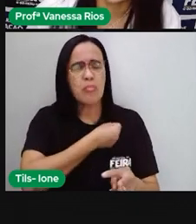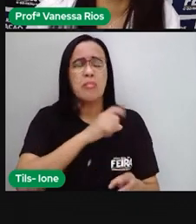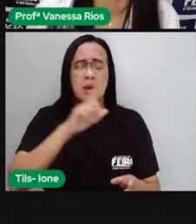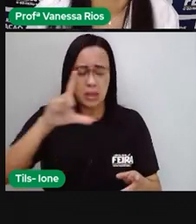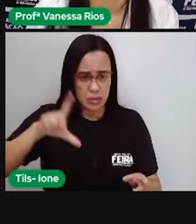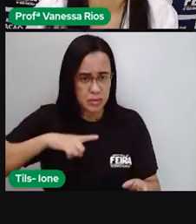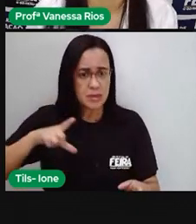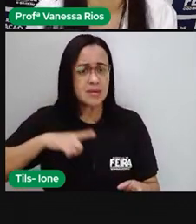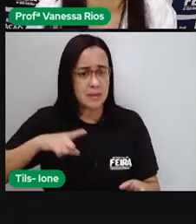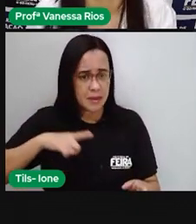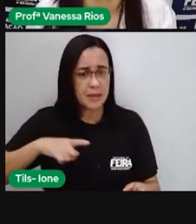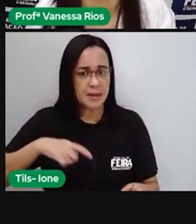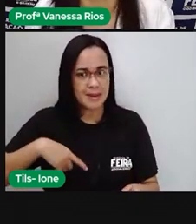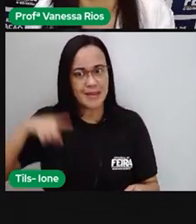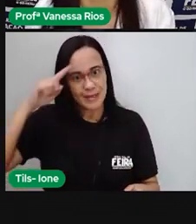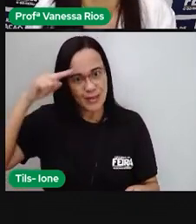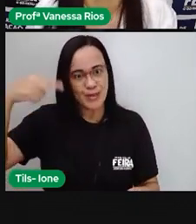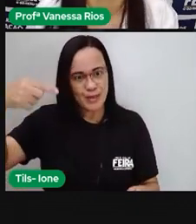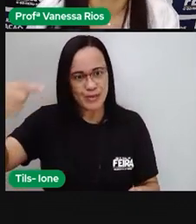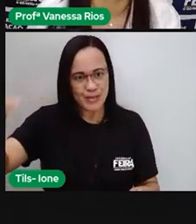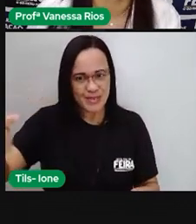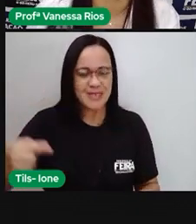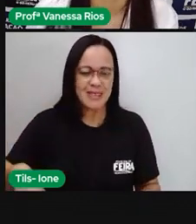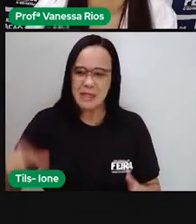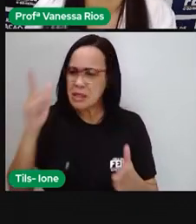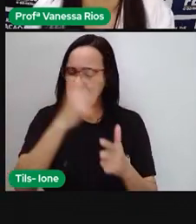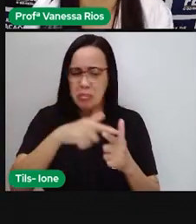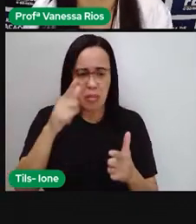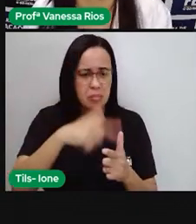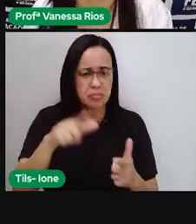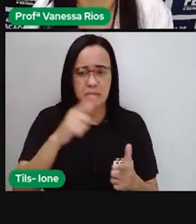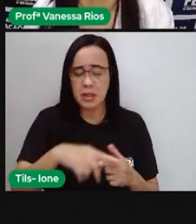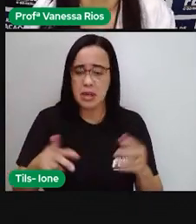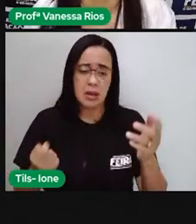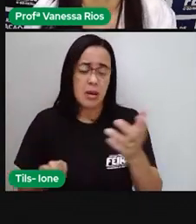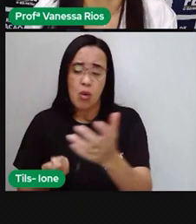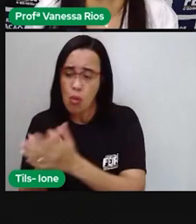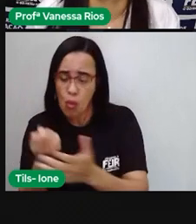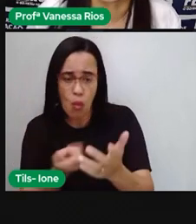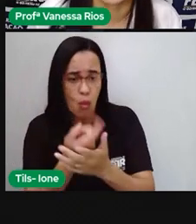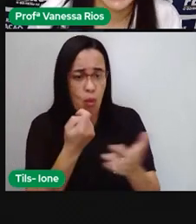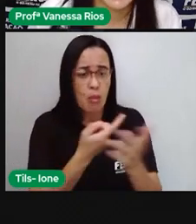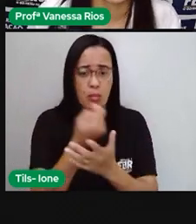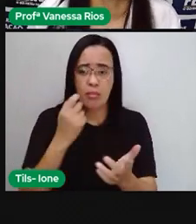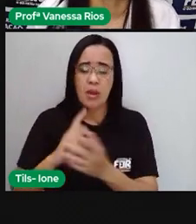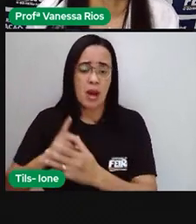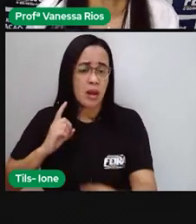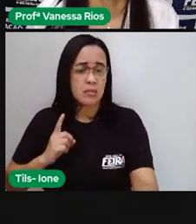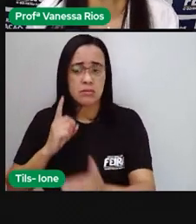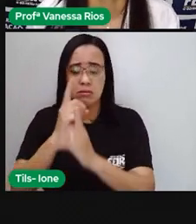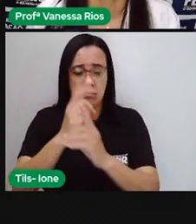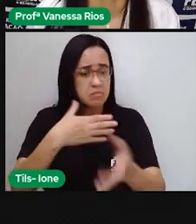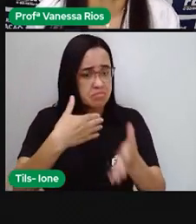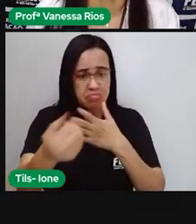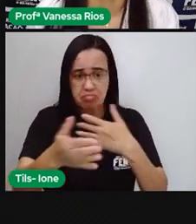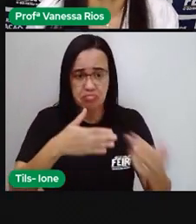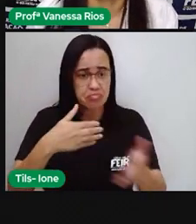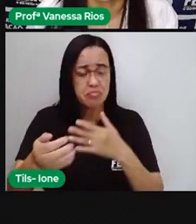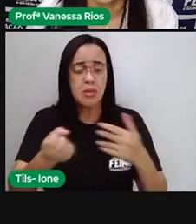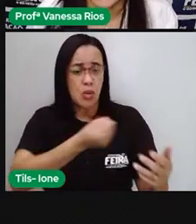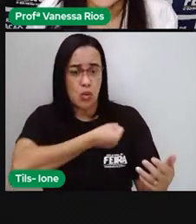funções, em diversas situações. Pra numerar, pra contar, pra localizar. Mas eles